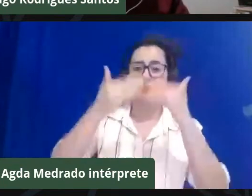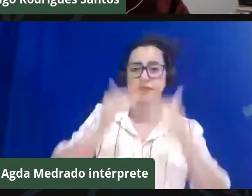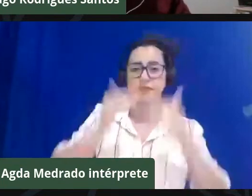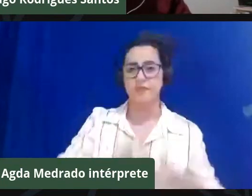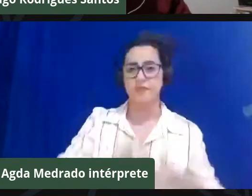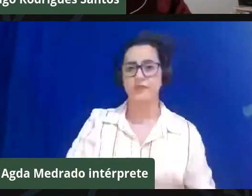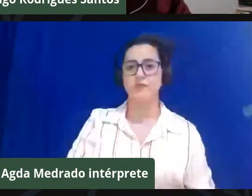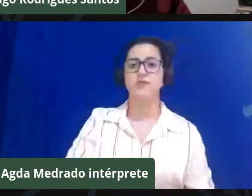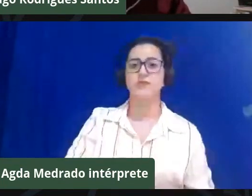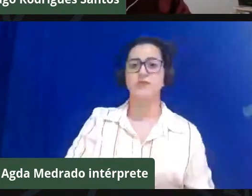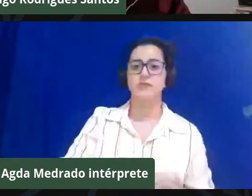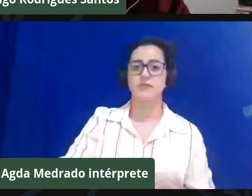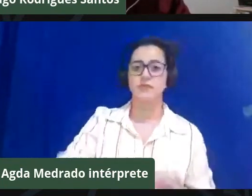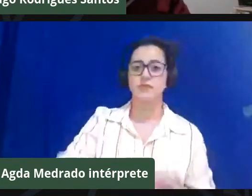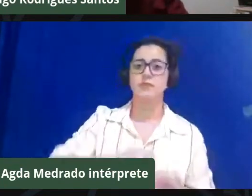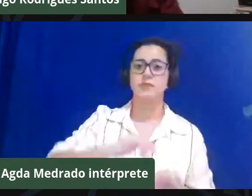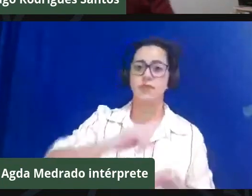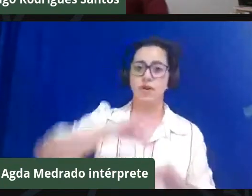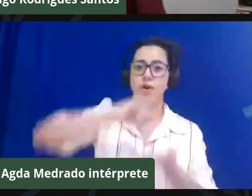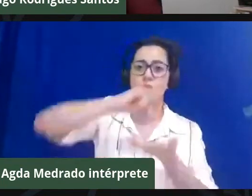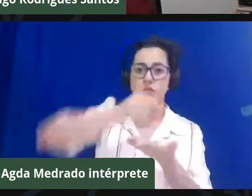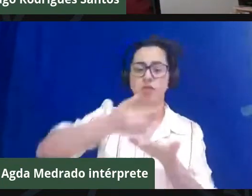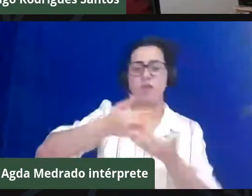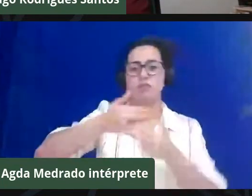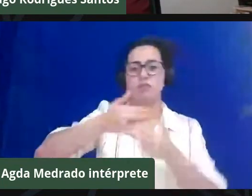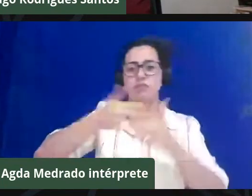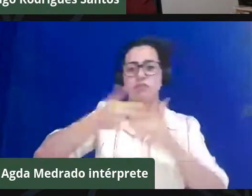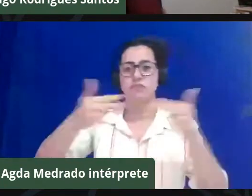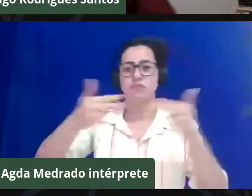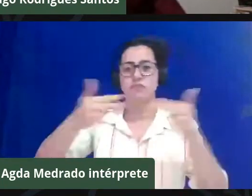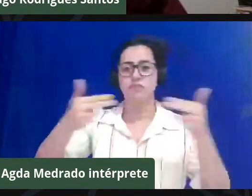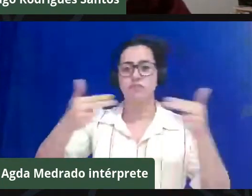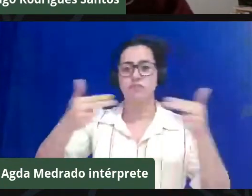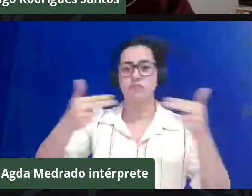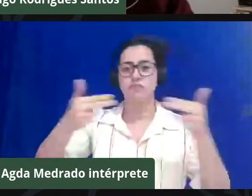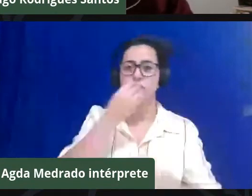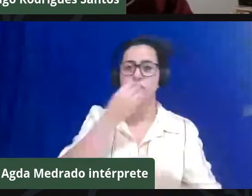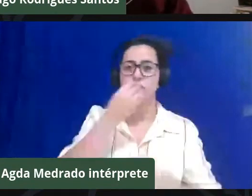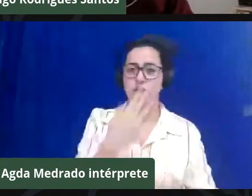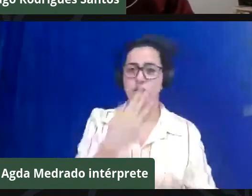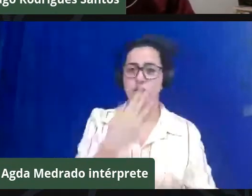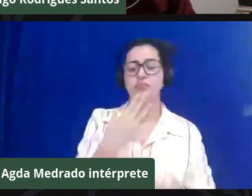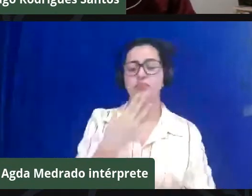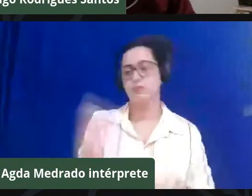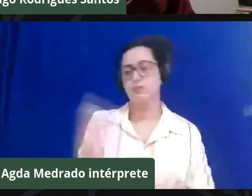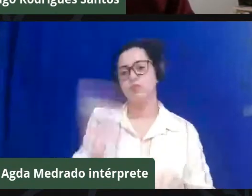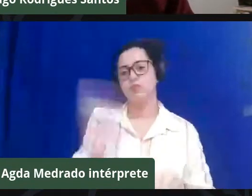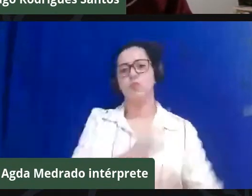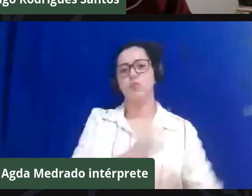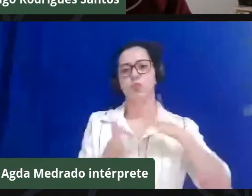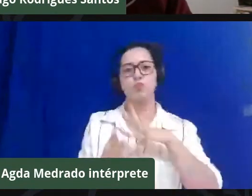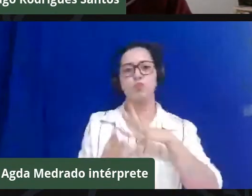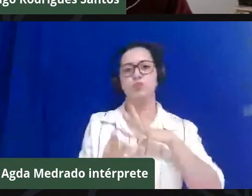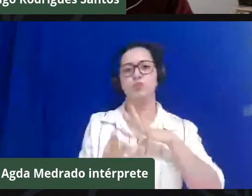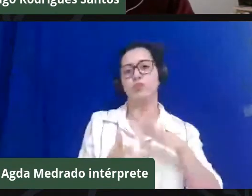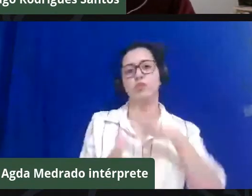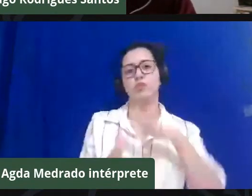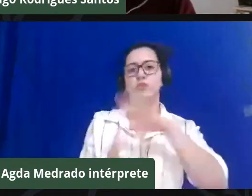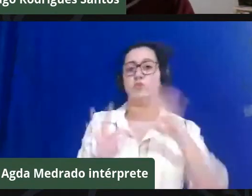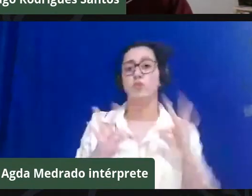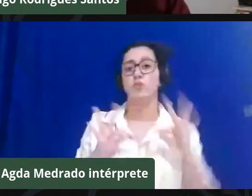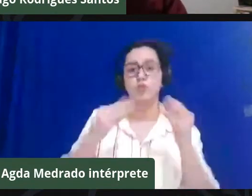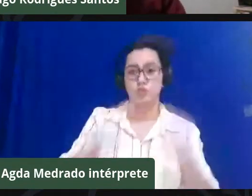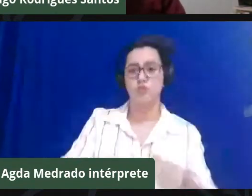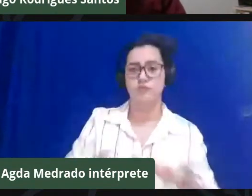que transforma o bem comum a natureza em recurso e portanto em mercadoria. Então, não é por acaso esse silenciamento nos